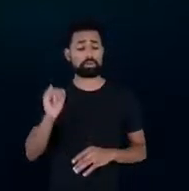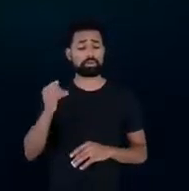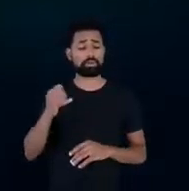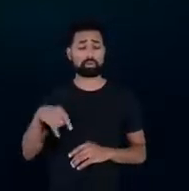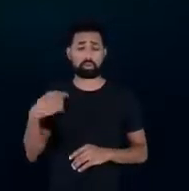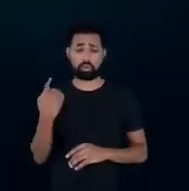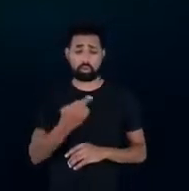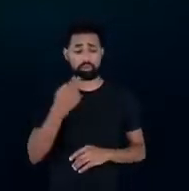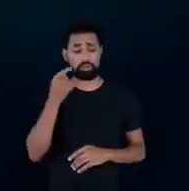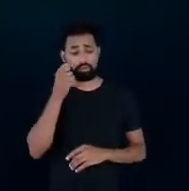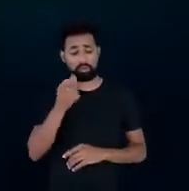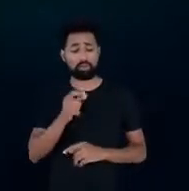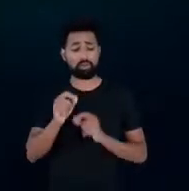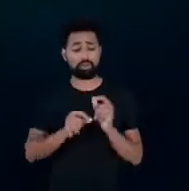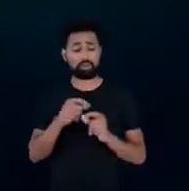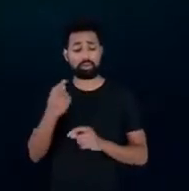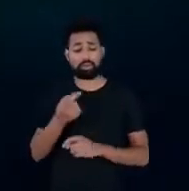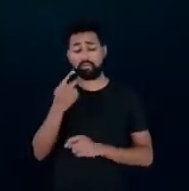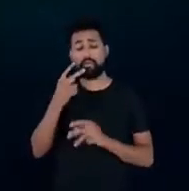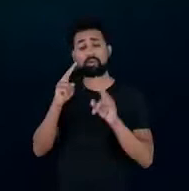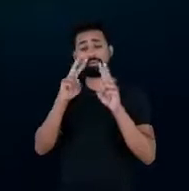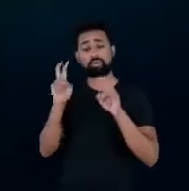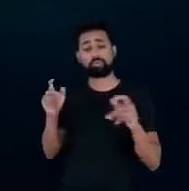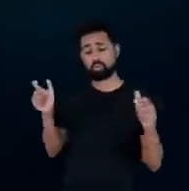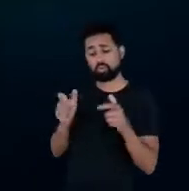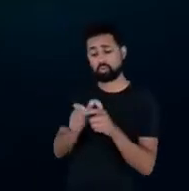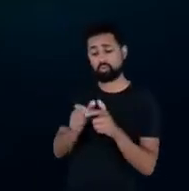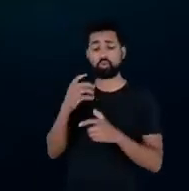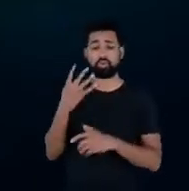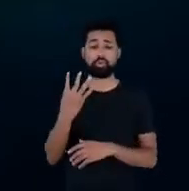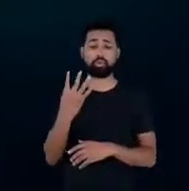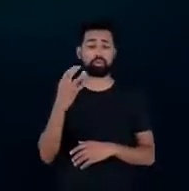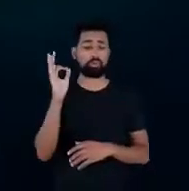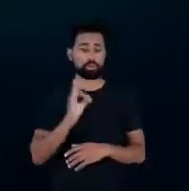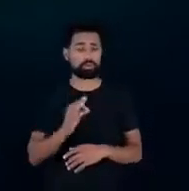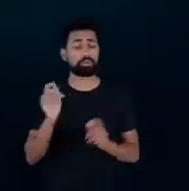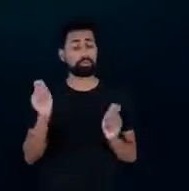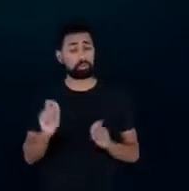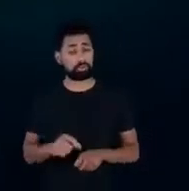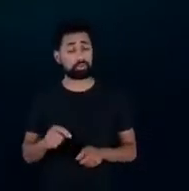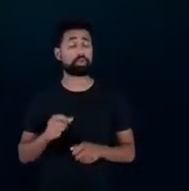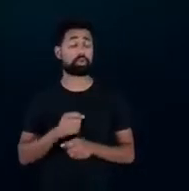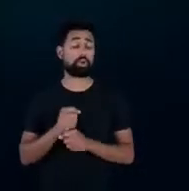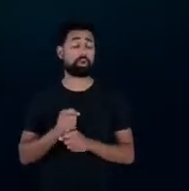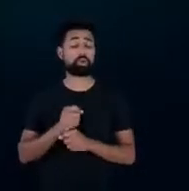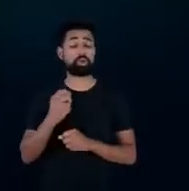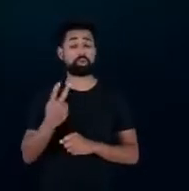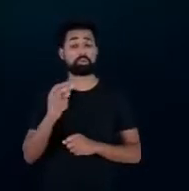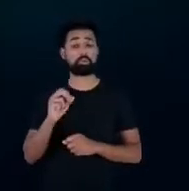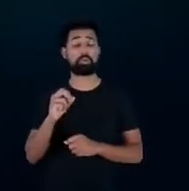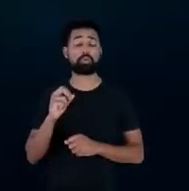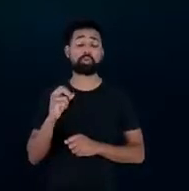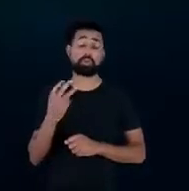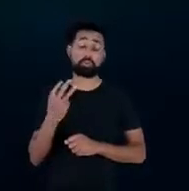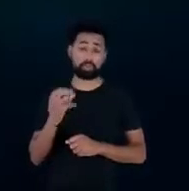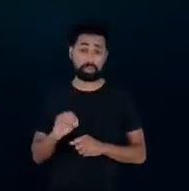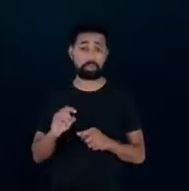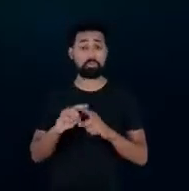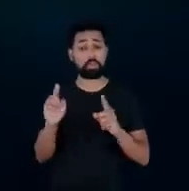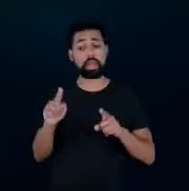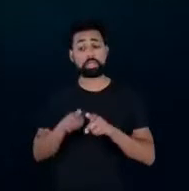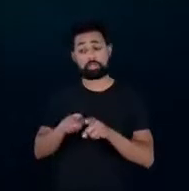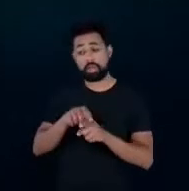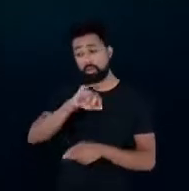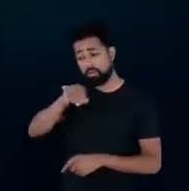falando a gente está falando de reduzir 4% da demanda potencial em 2030 mas para pegar aqui também aproveitar a fala do